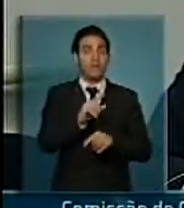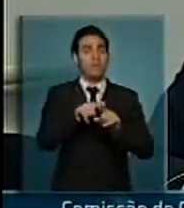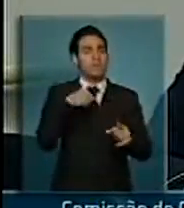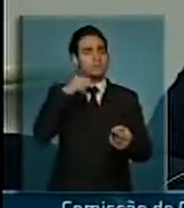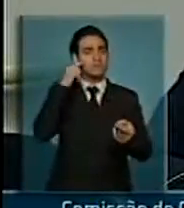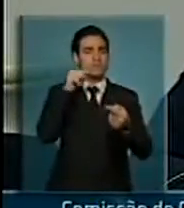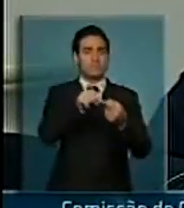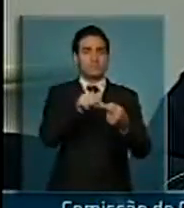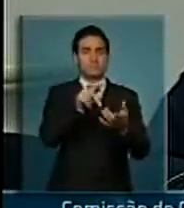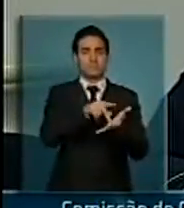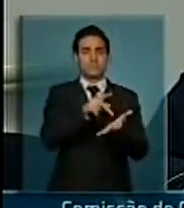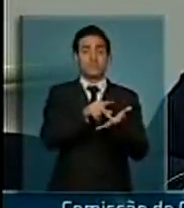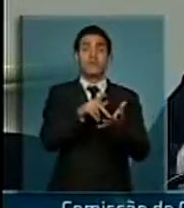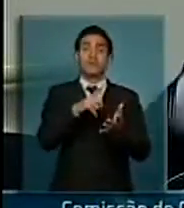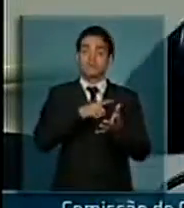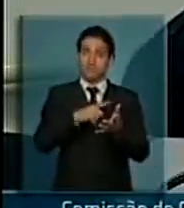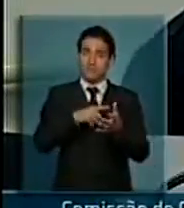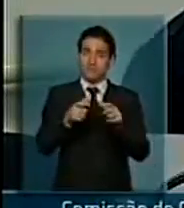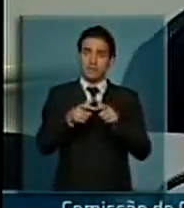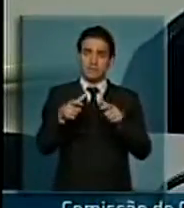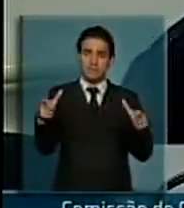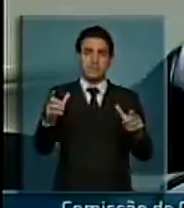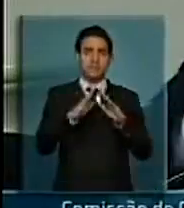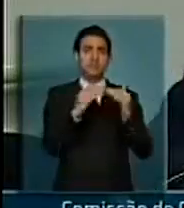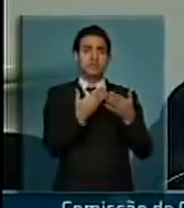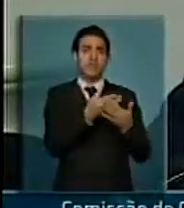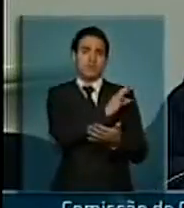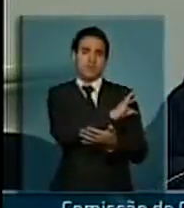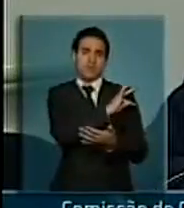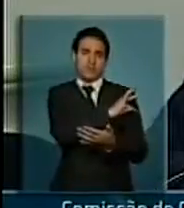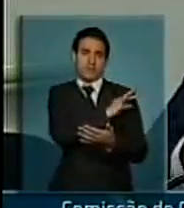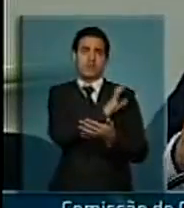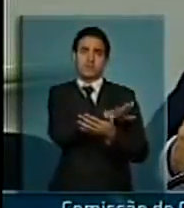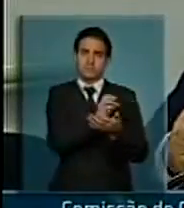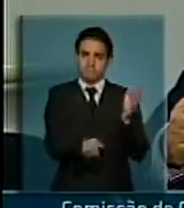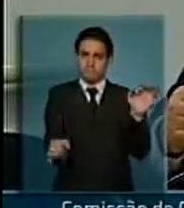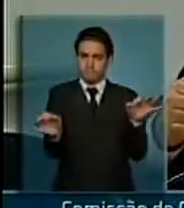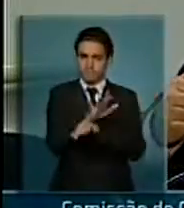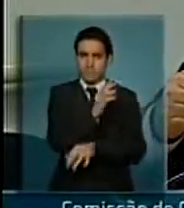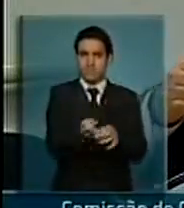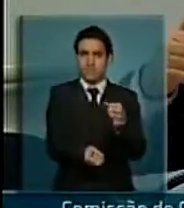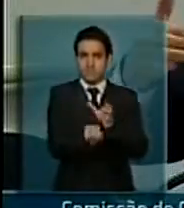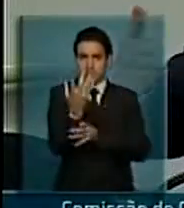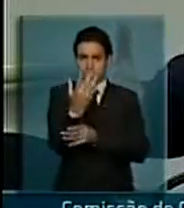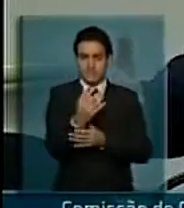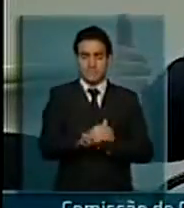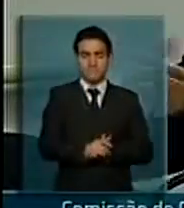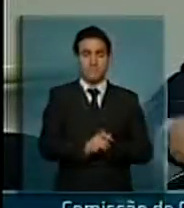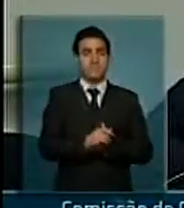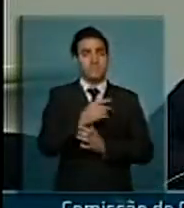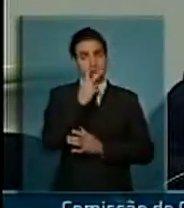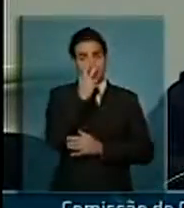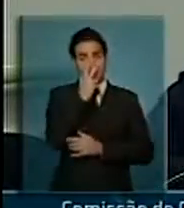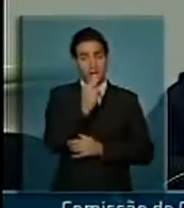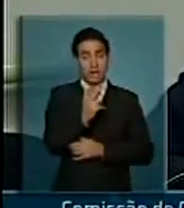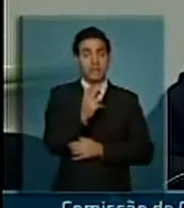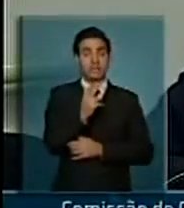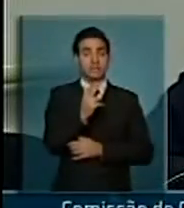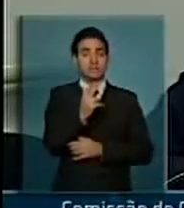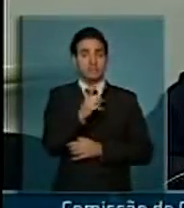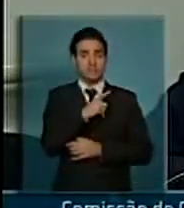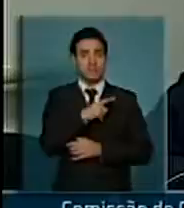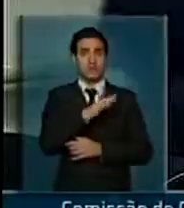plenamente. Nós temos um número grande de escolas técnicas que foram criadas, que em parte ainda estão sendo